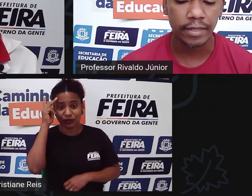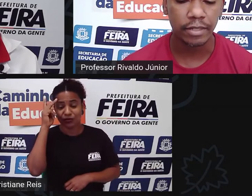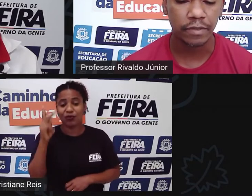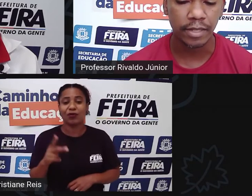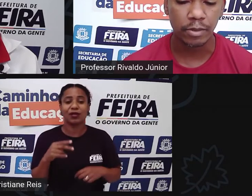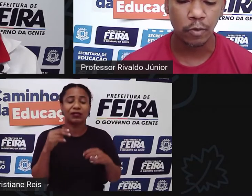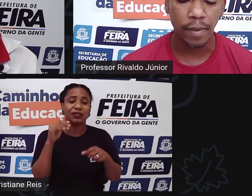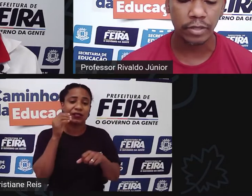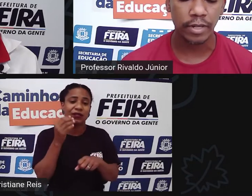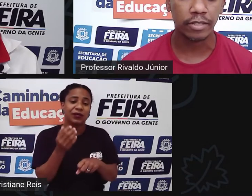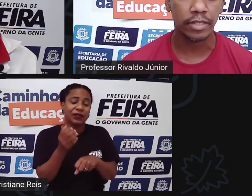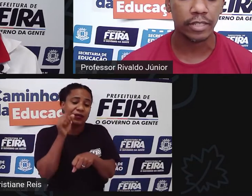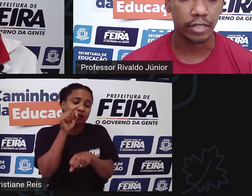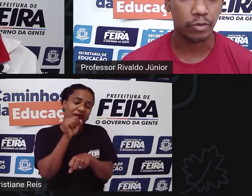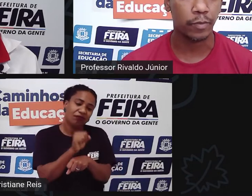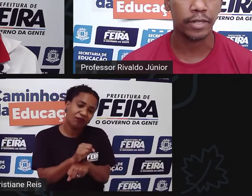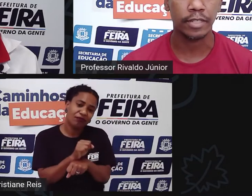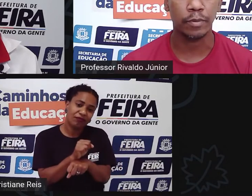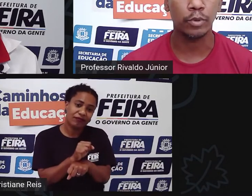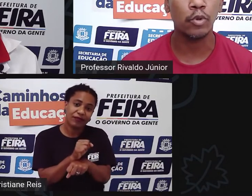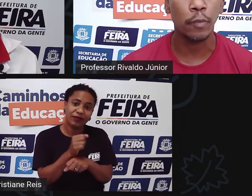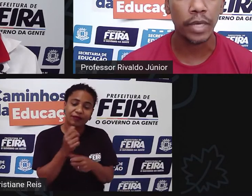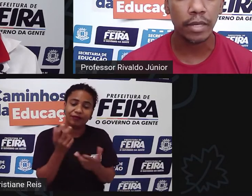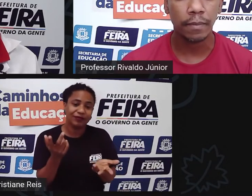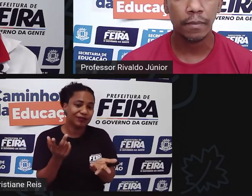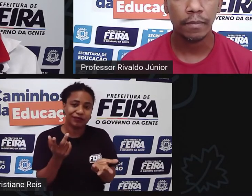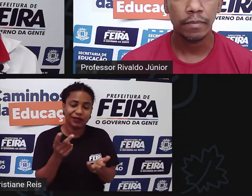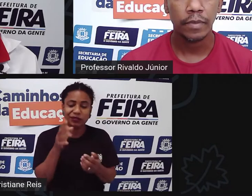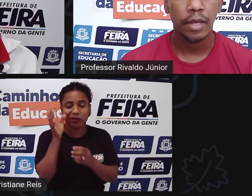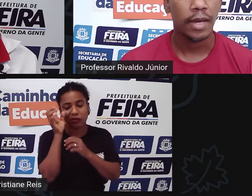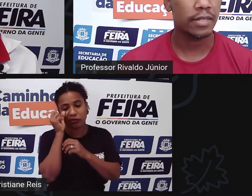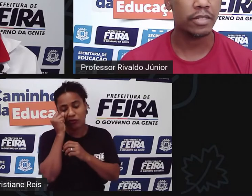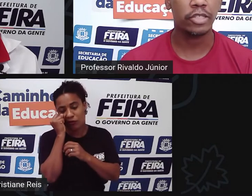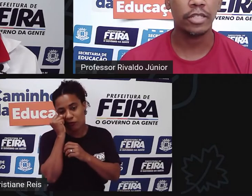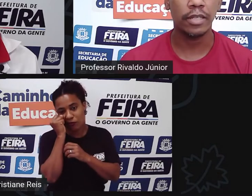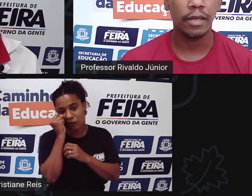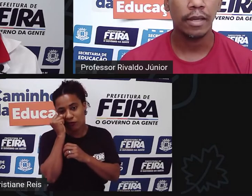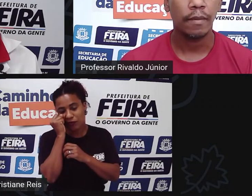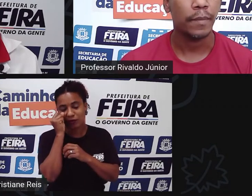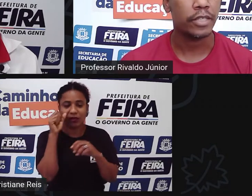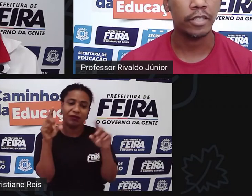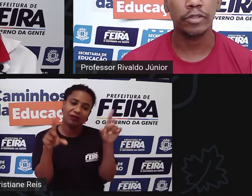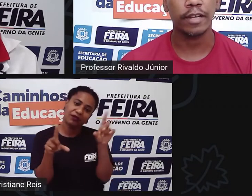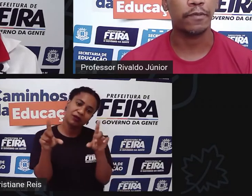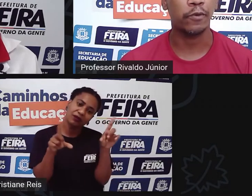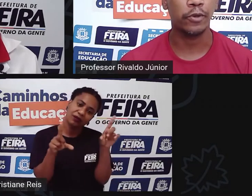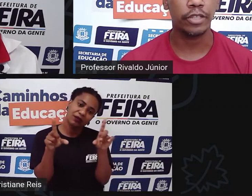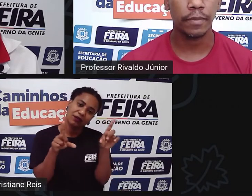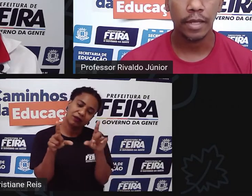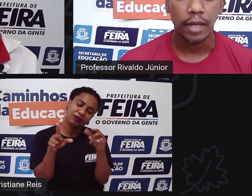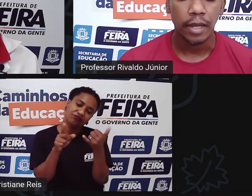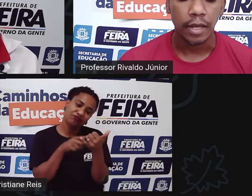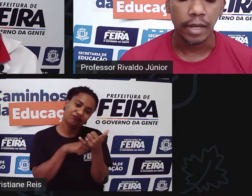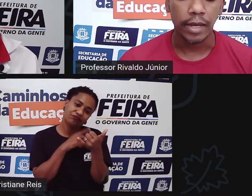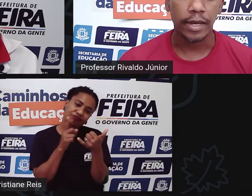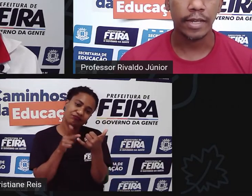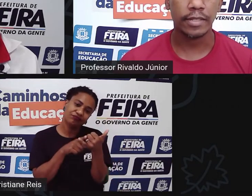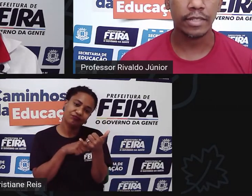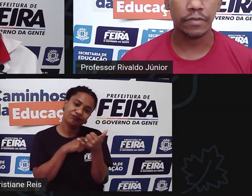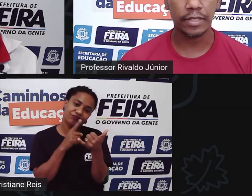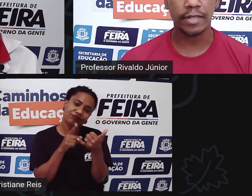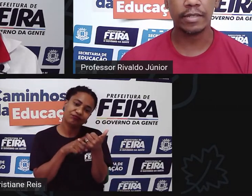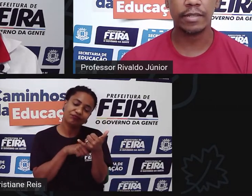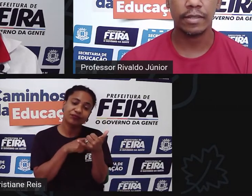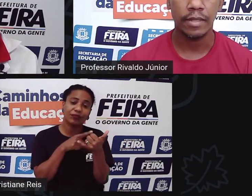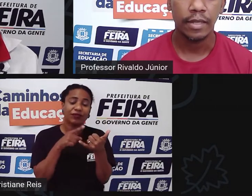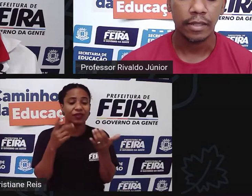realiza atividades com baixo gasto energético, por exemplo, dormir, assistir, mexer no telefone, essas